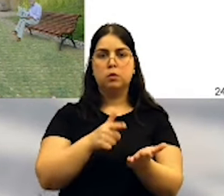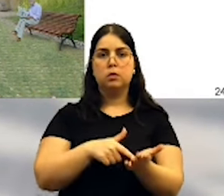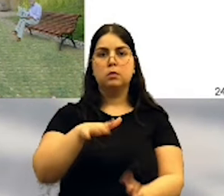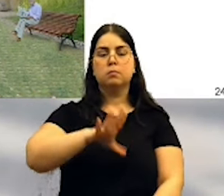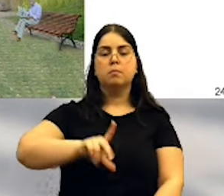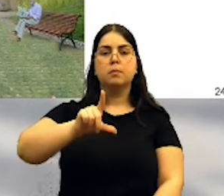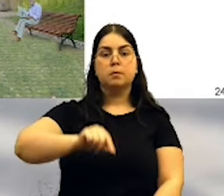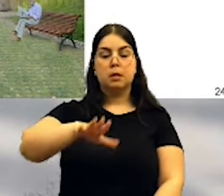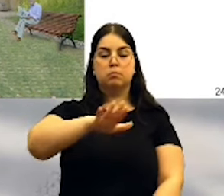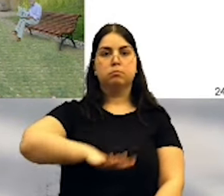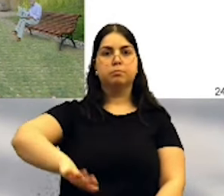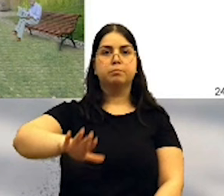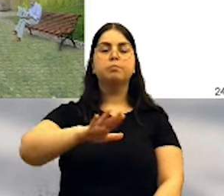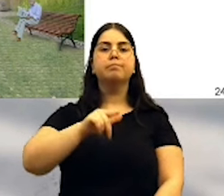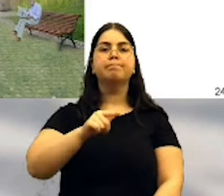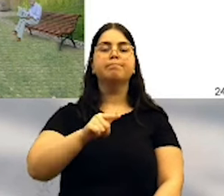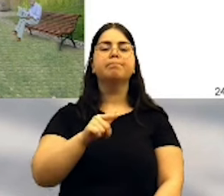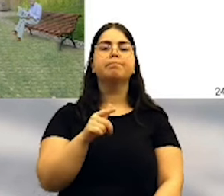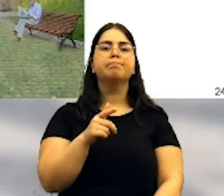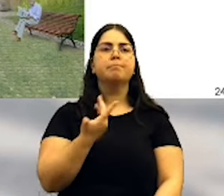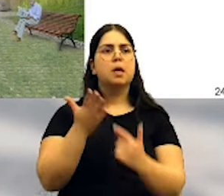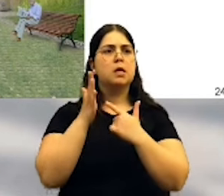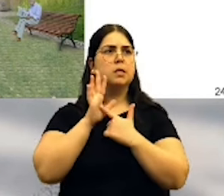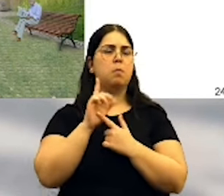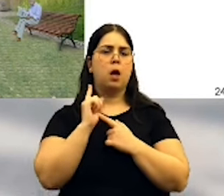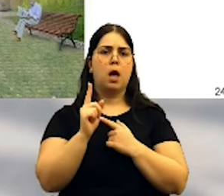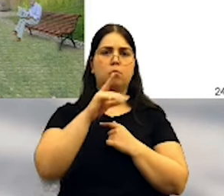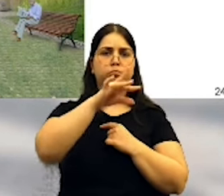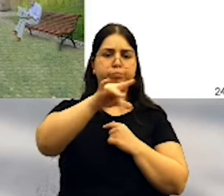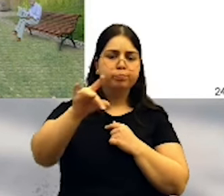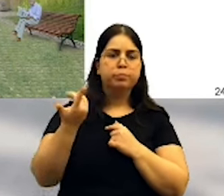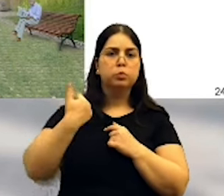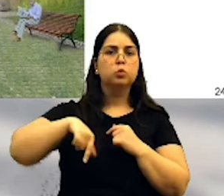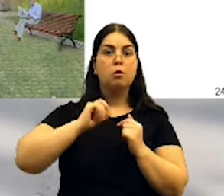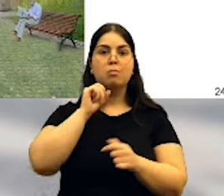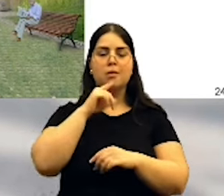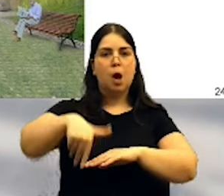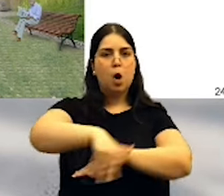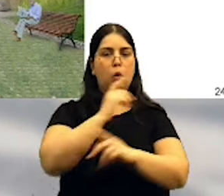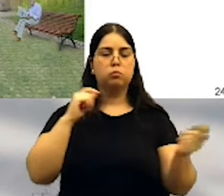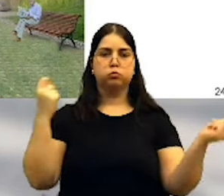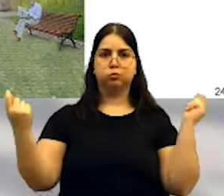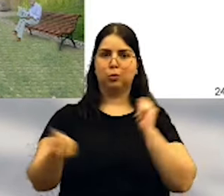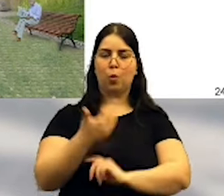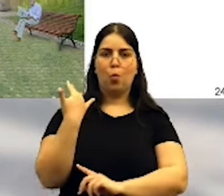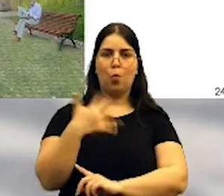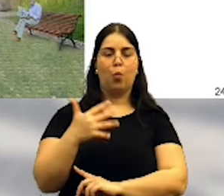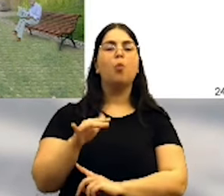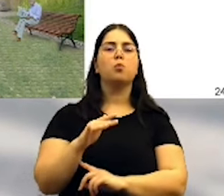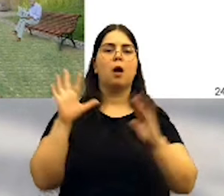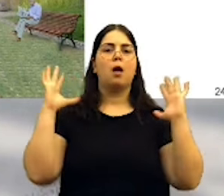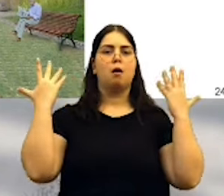são, na realidade, situações, exemplos perfeitos de como podemos rapidamente transformar aquela rua numa vereda.